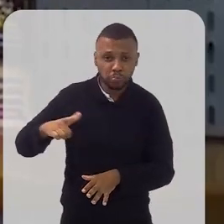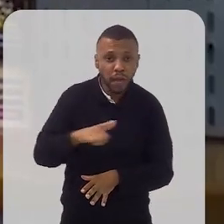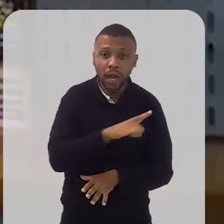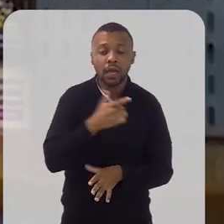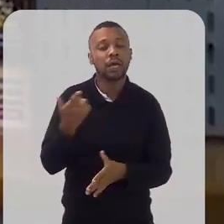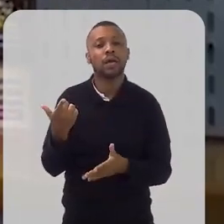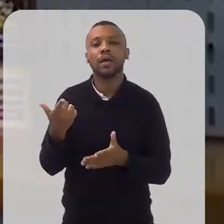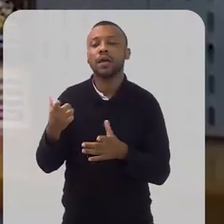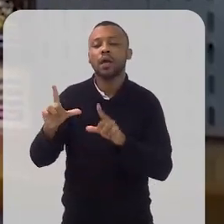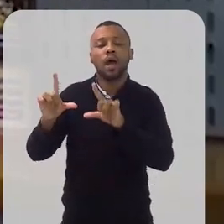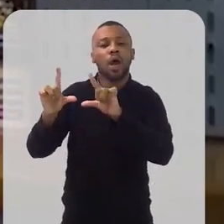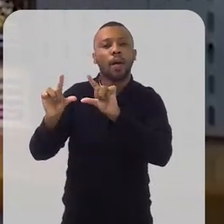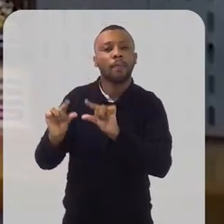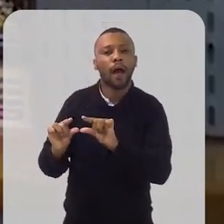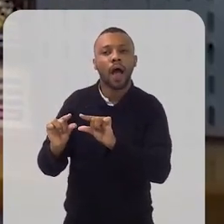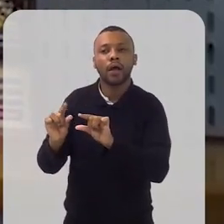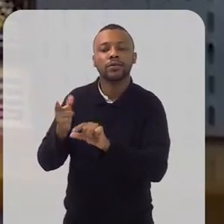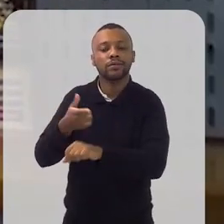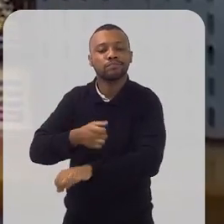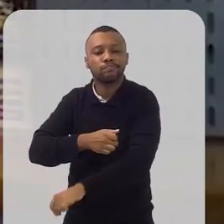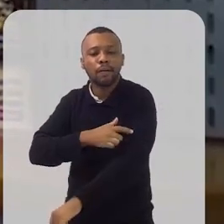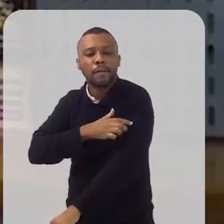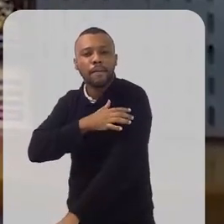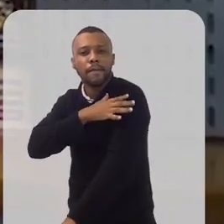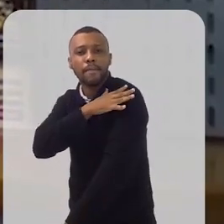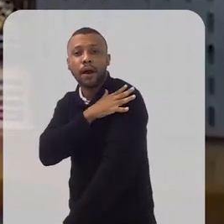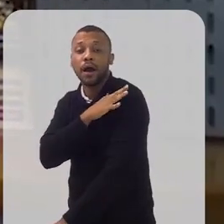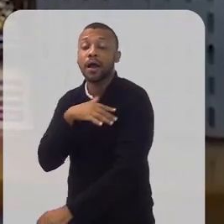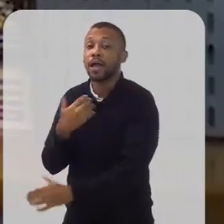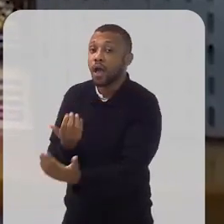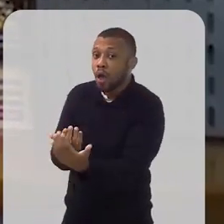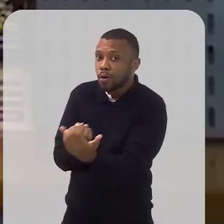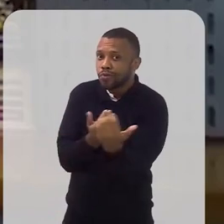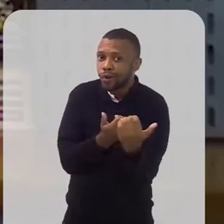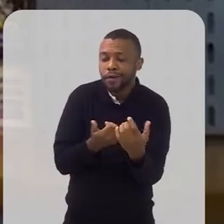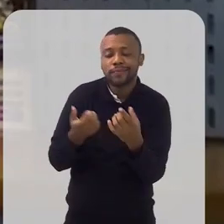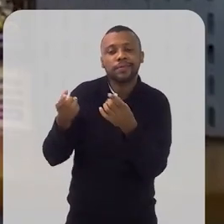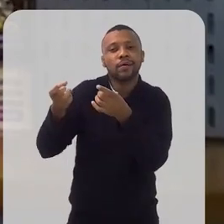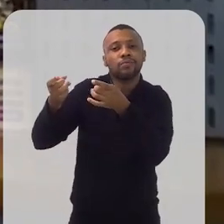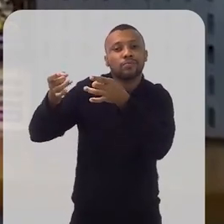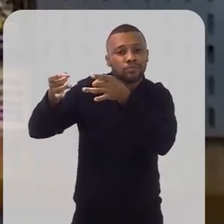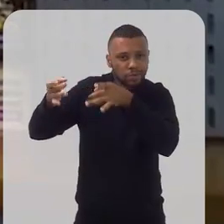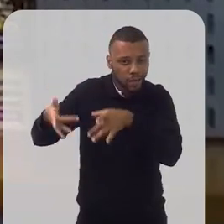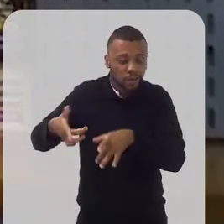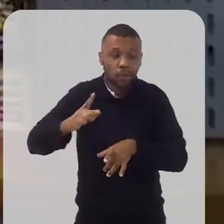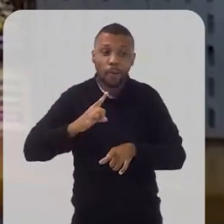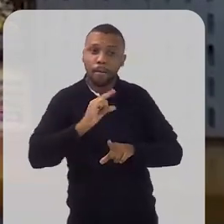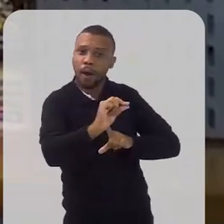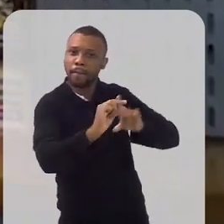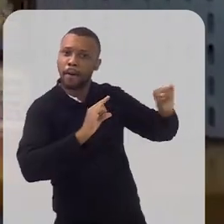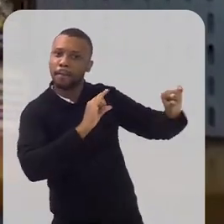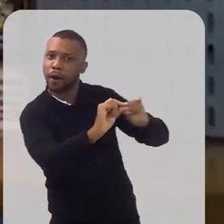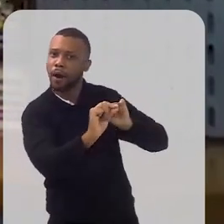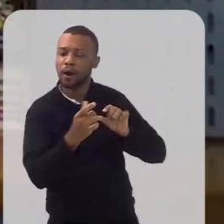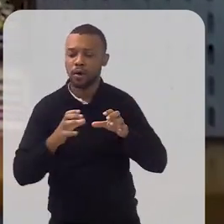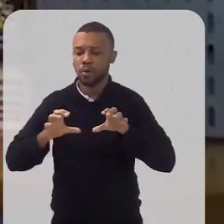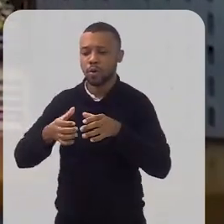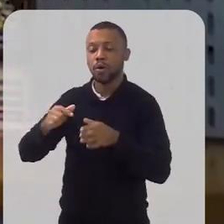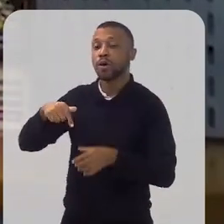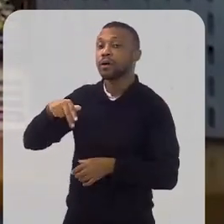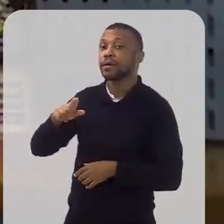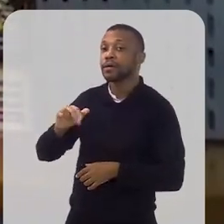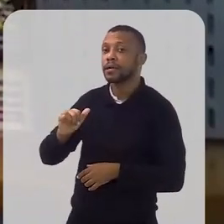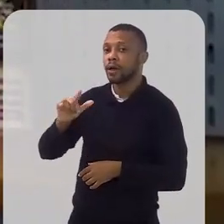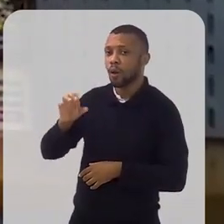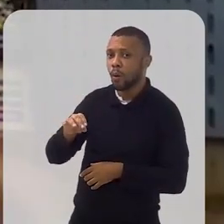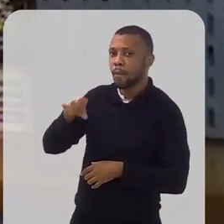escolaridade. E é uma população adulta, é uma população onde os jovens estão saindo das colônias de pescadores, os jovens estão saindo dos quilombos.